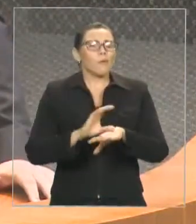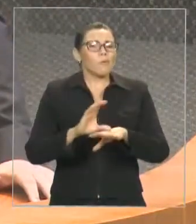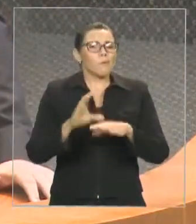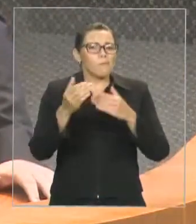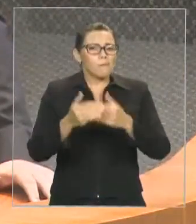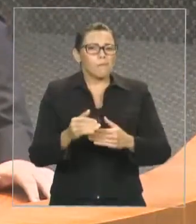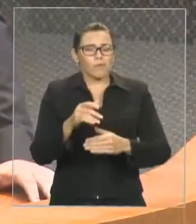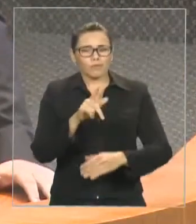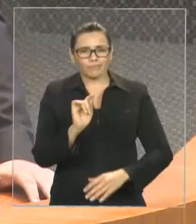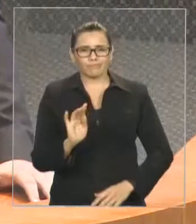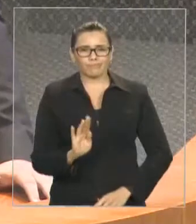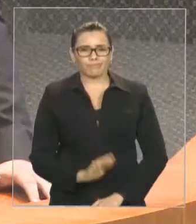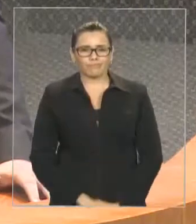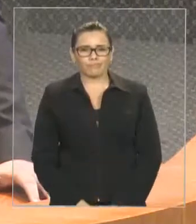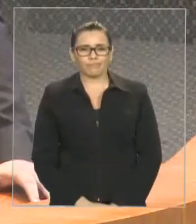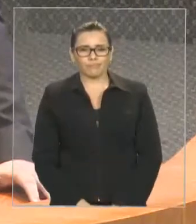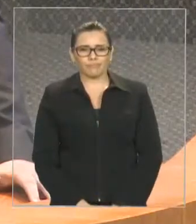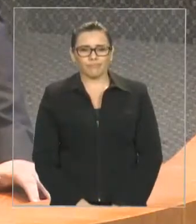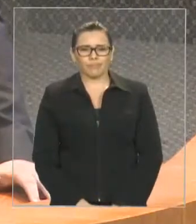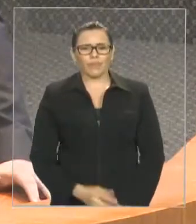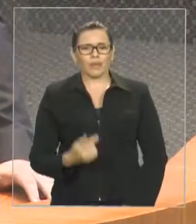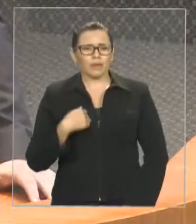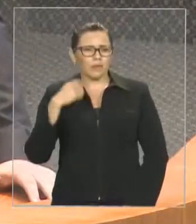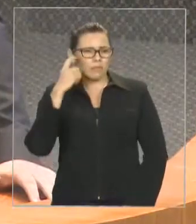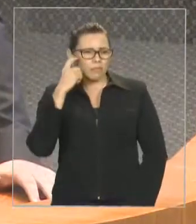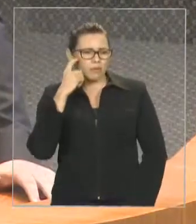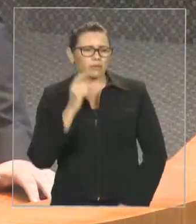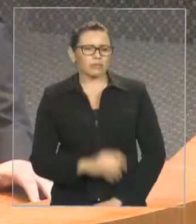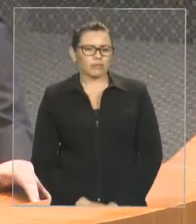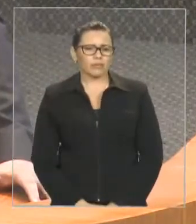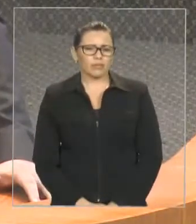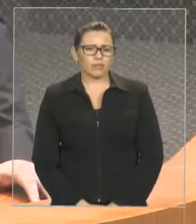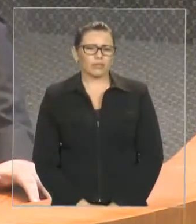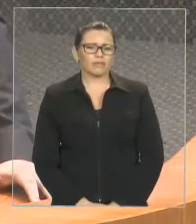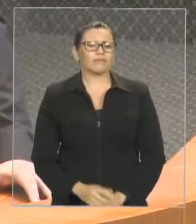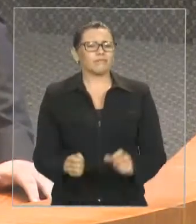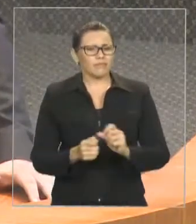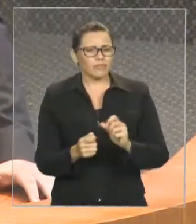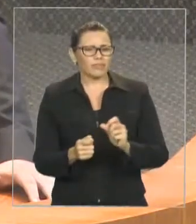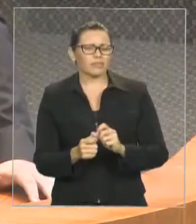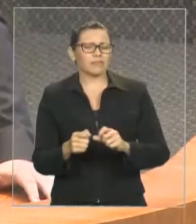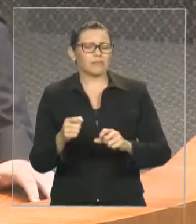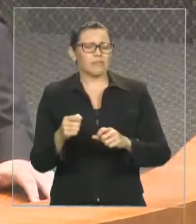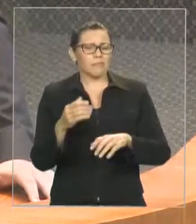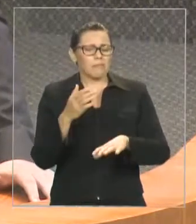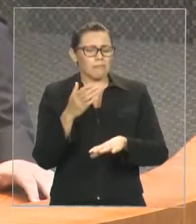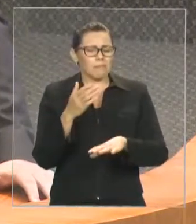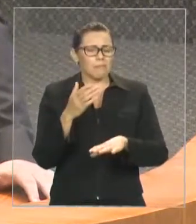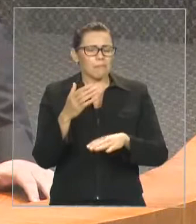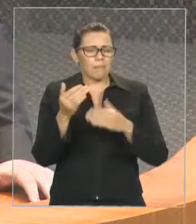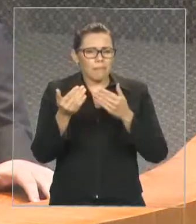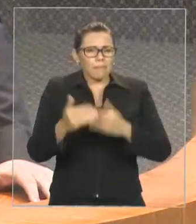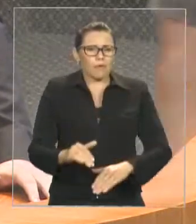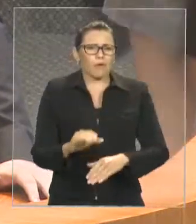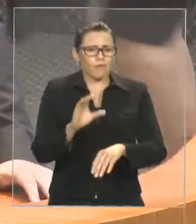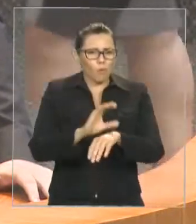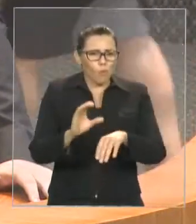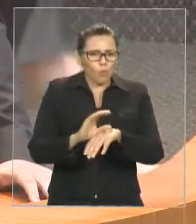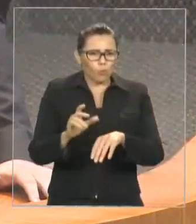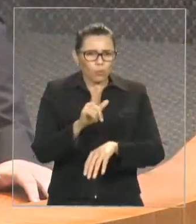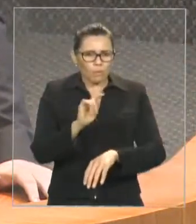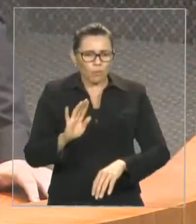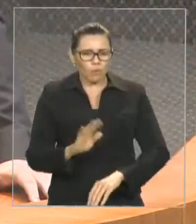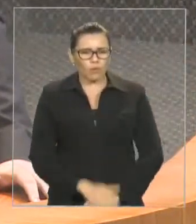E o concurso é a melhor forma de você integrar a população ao serviço público. É a forma mais justa. É a forma de